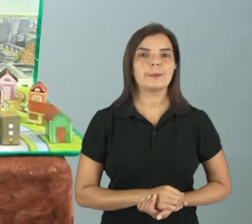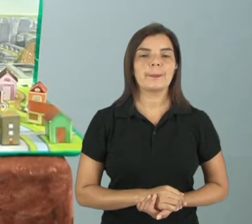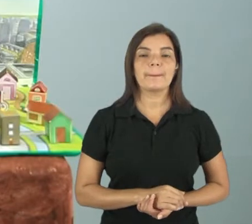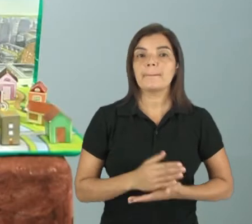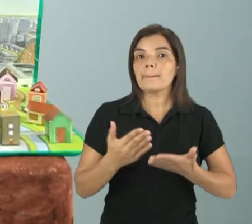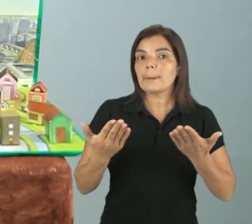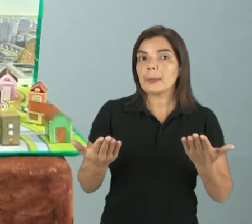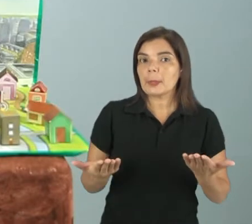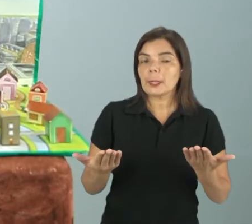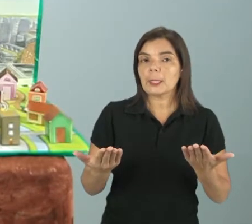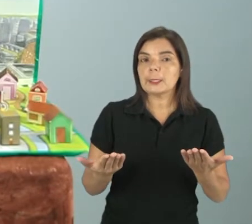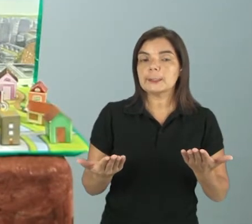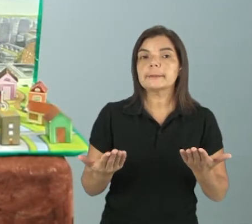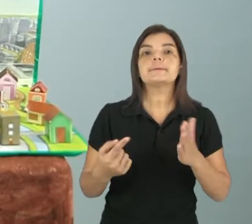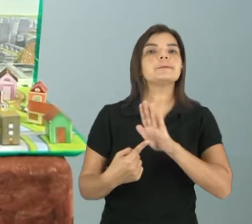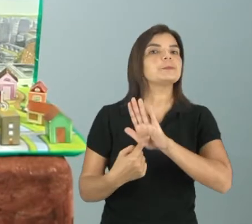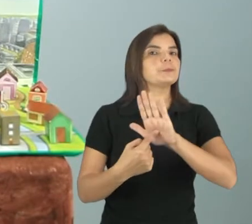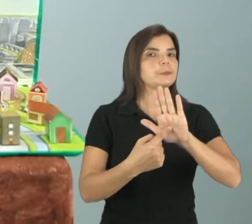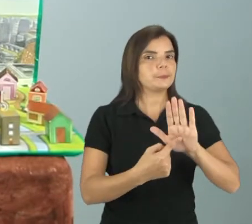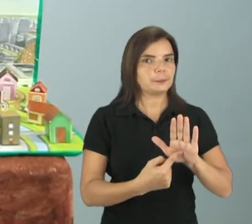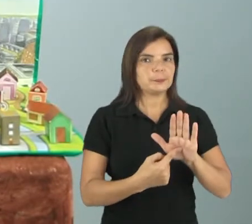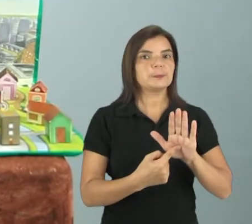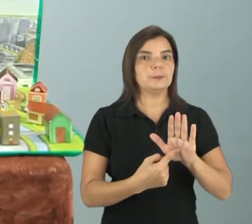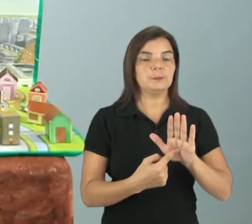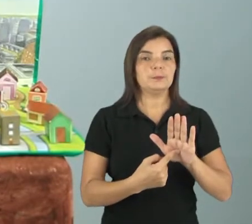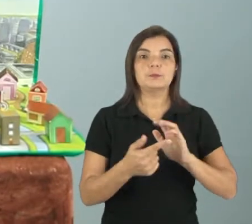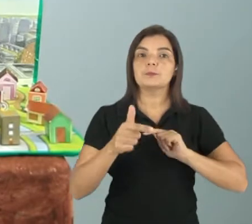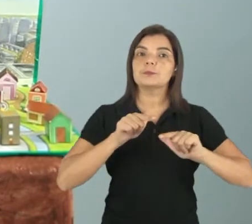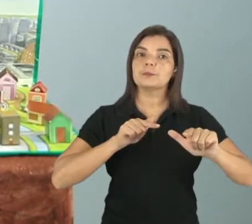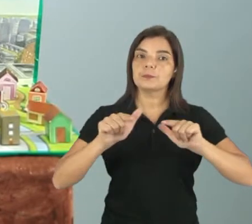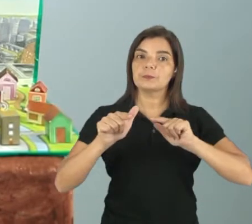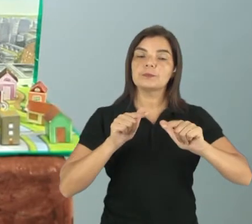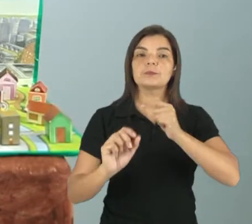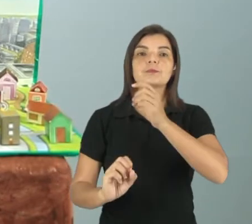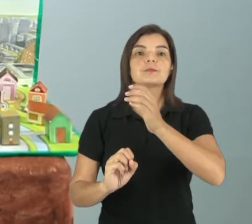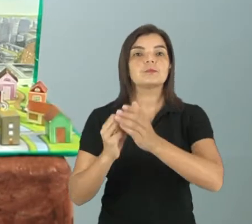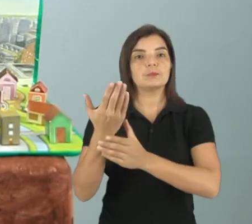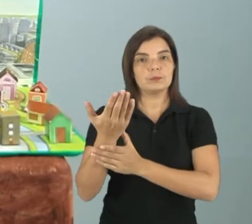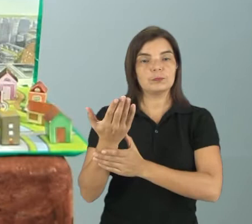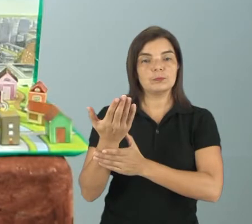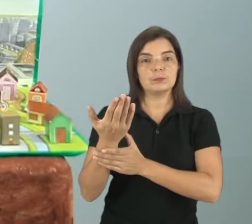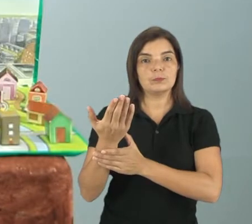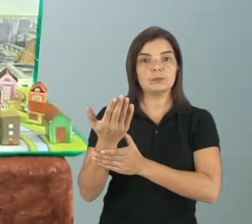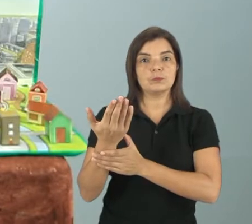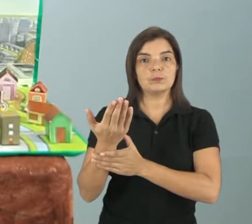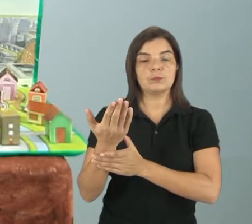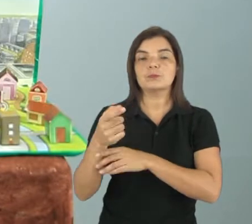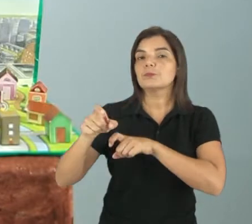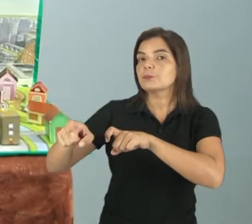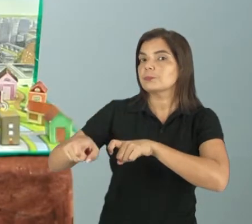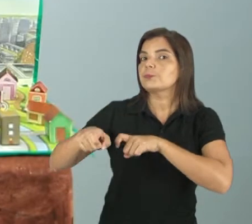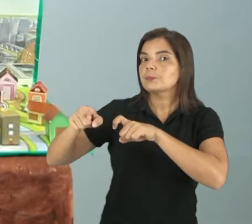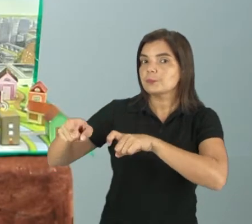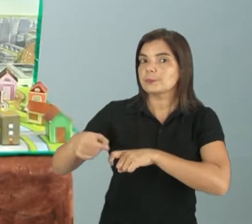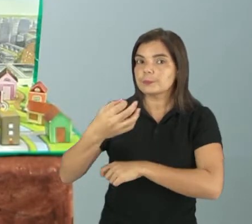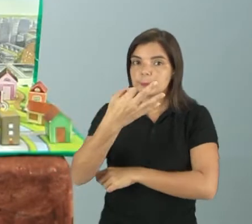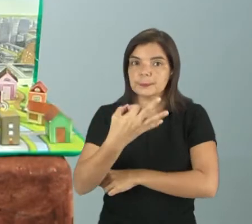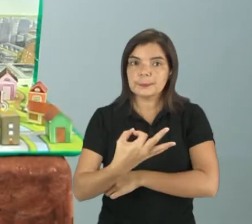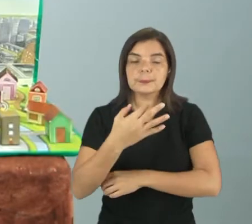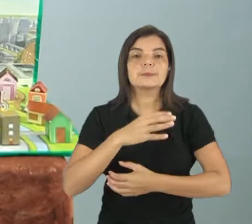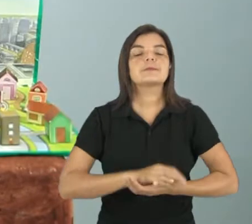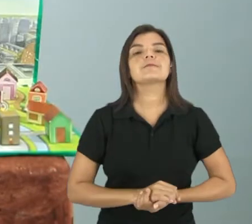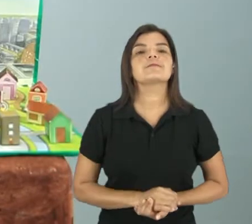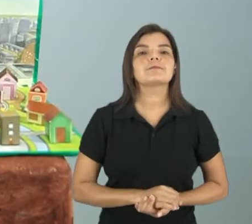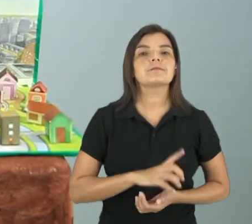Então, essa é uma demonstração, né, do trabalho que é realizado na zona rural, certinho?